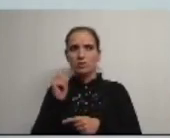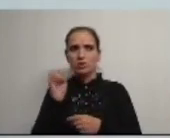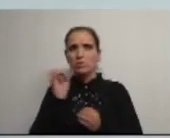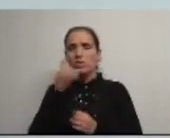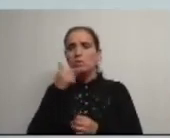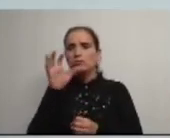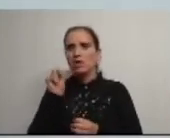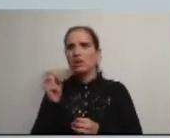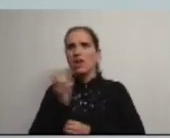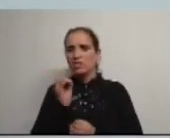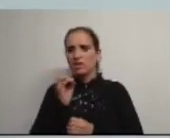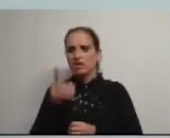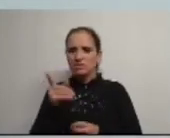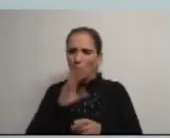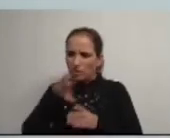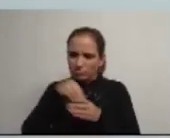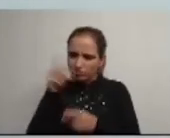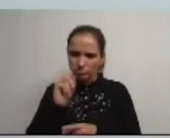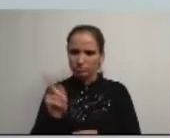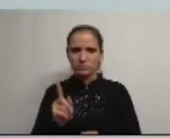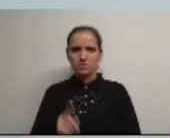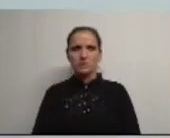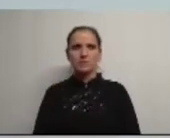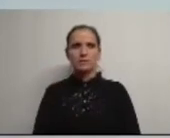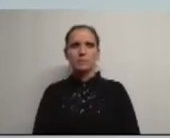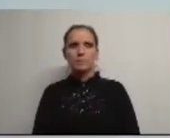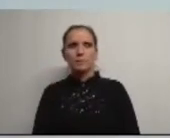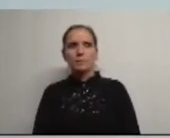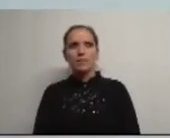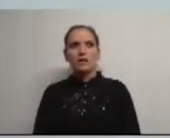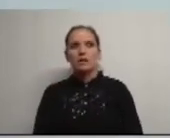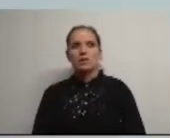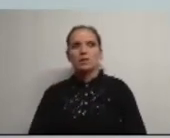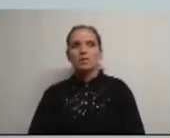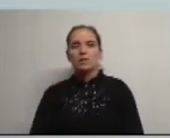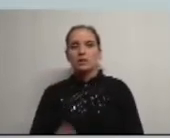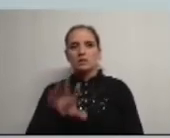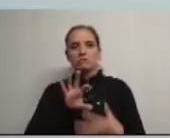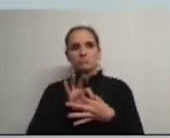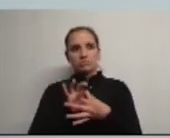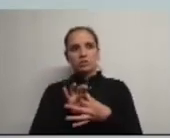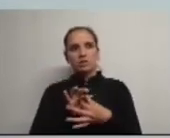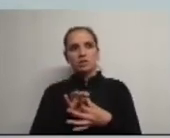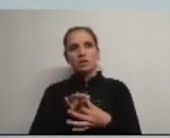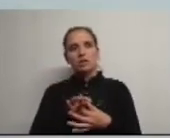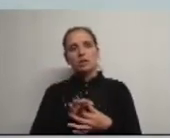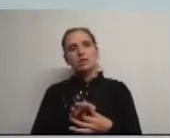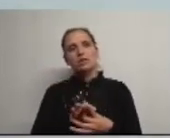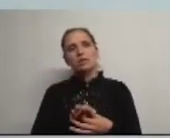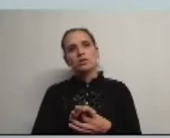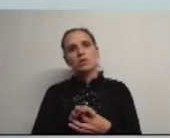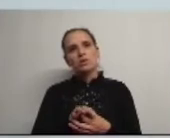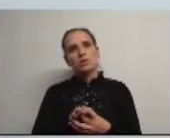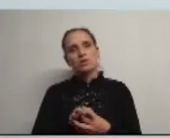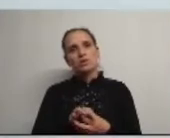nada não se meta aí não se metem a talhos isto tem também um bocado a ver eu tenho até eu